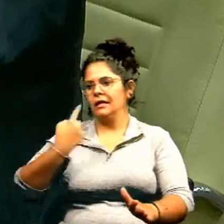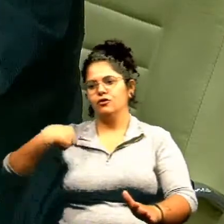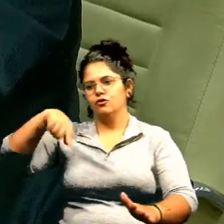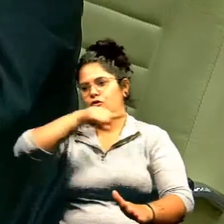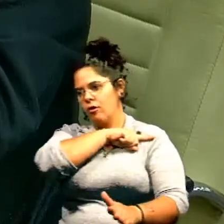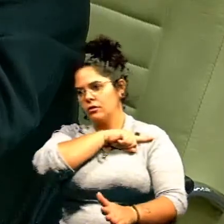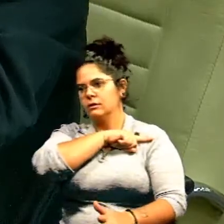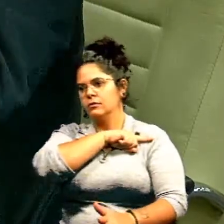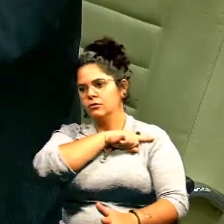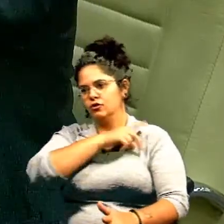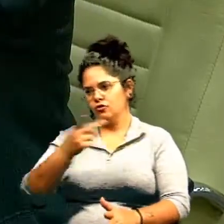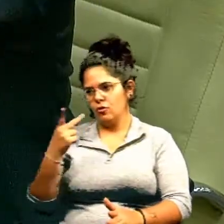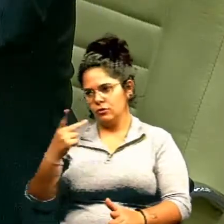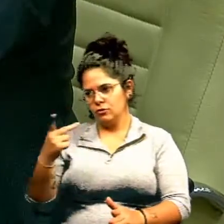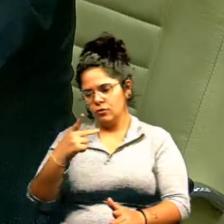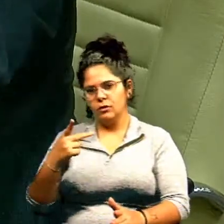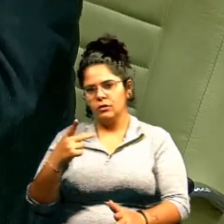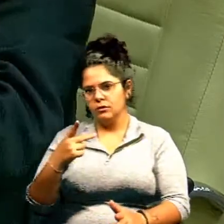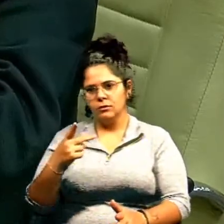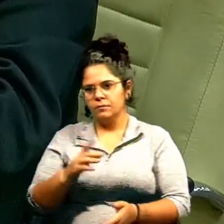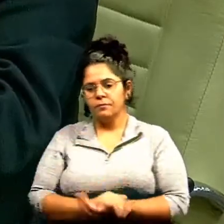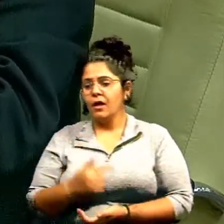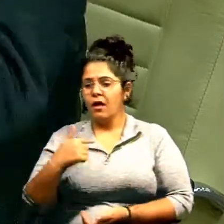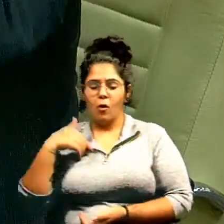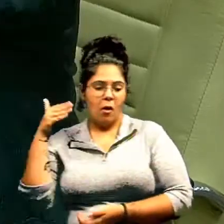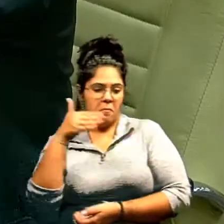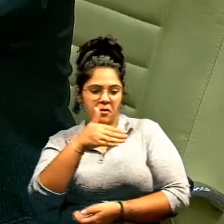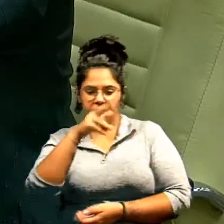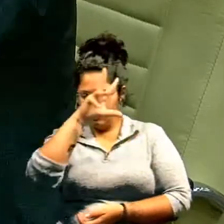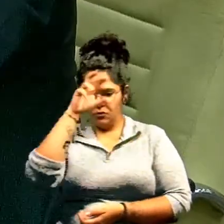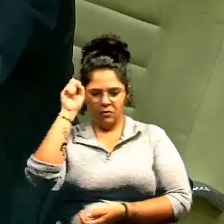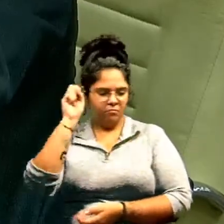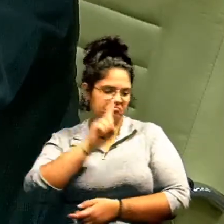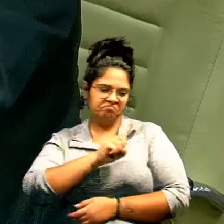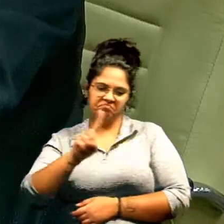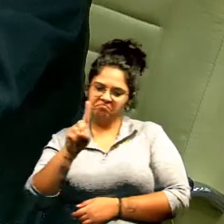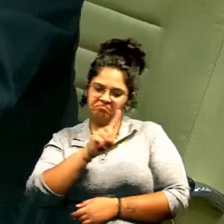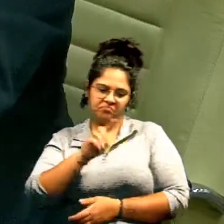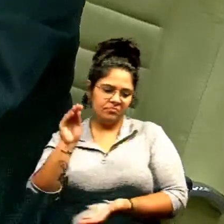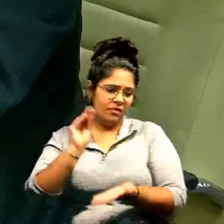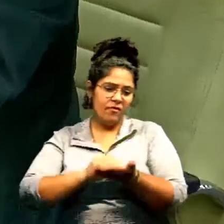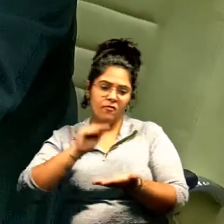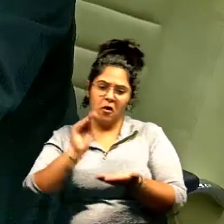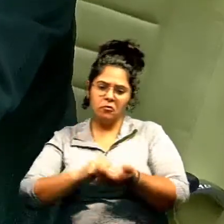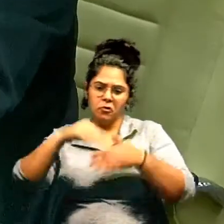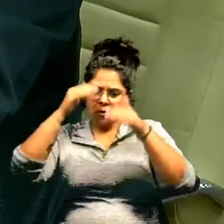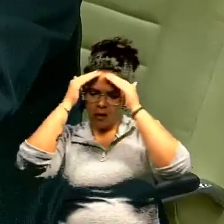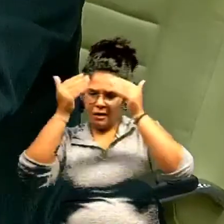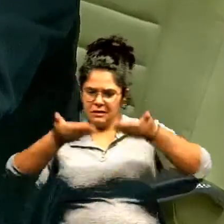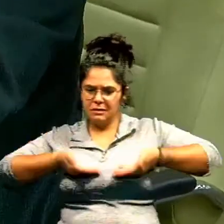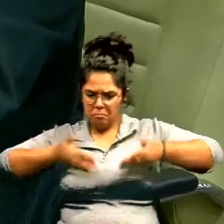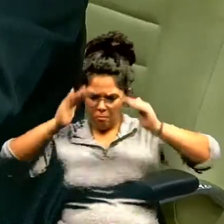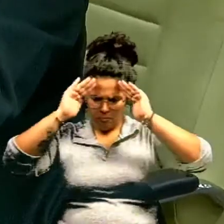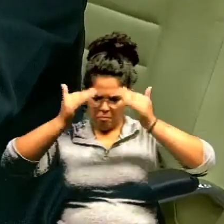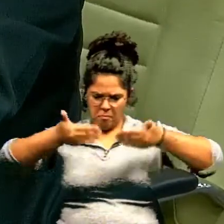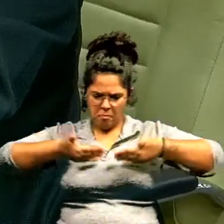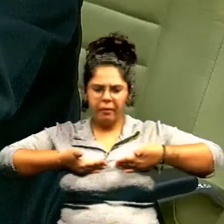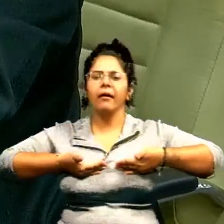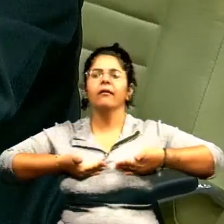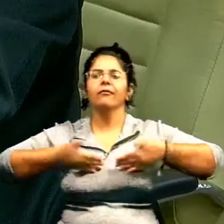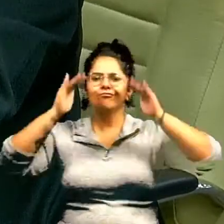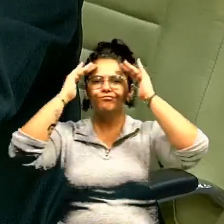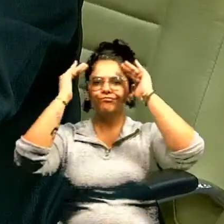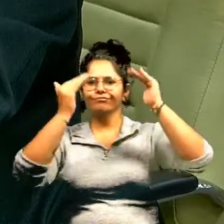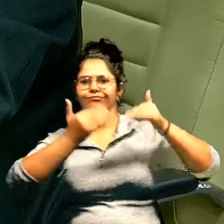eu falei e hoje estou repetindo. Não irei mais à prefeitura porque faltou com respeito o que eu fiz pela prefeitura durante esses